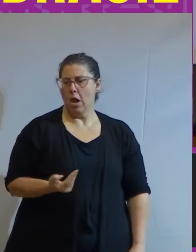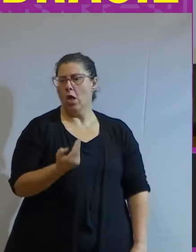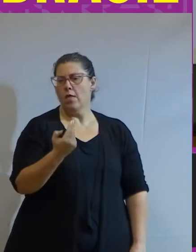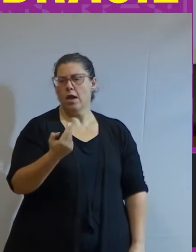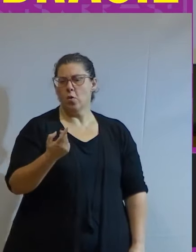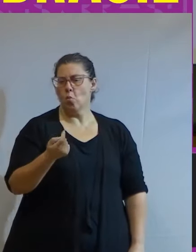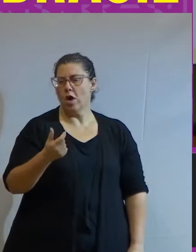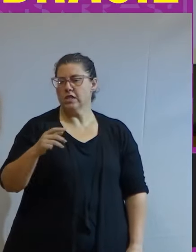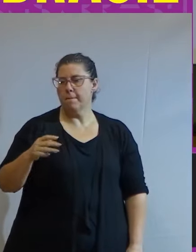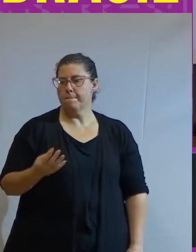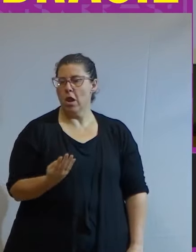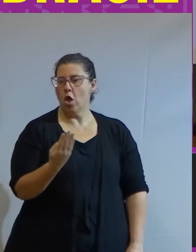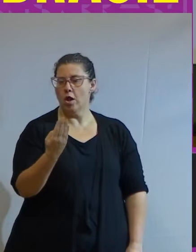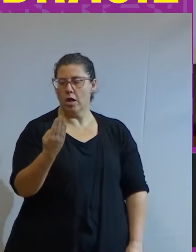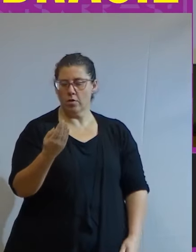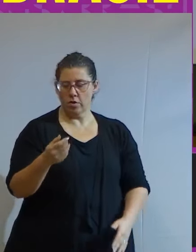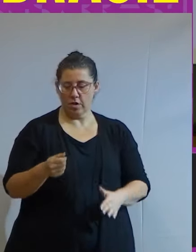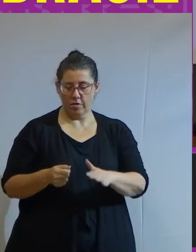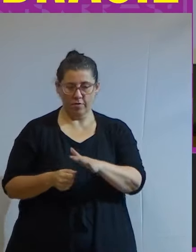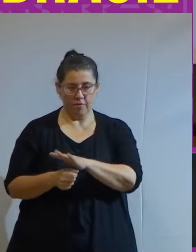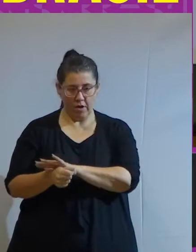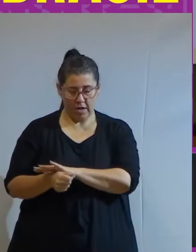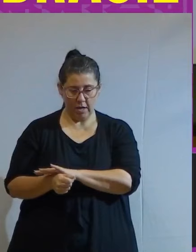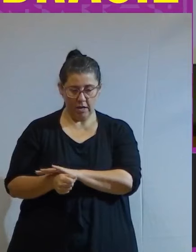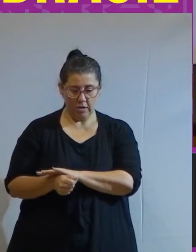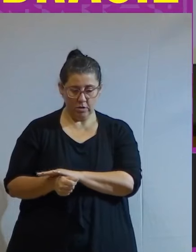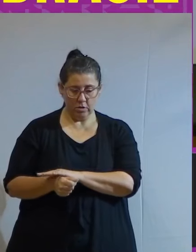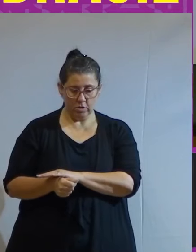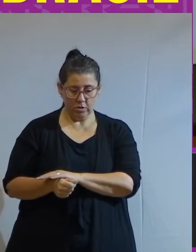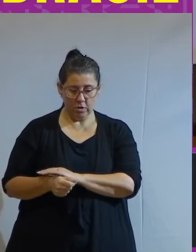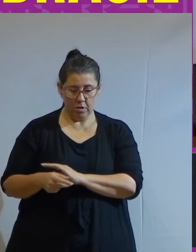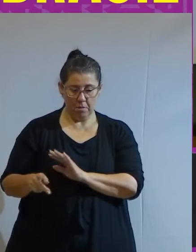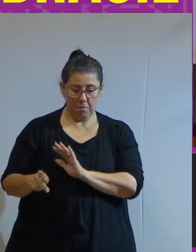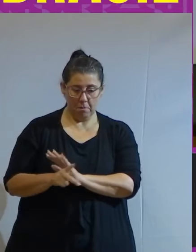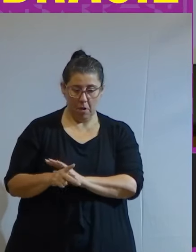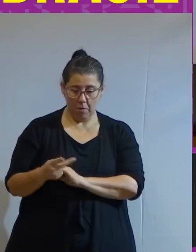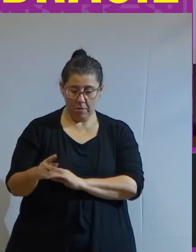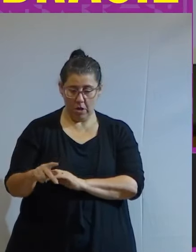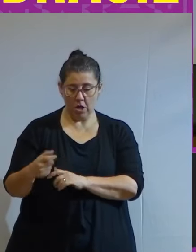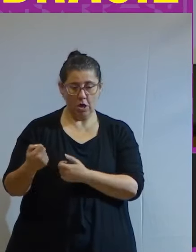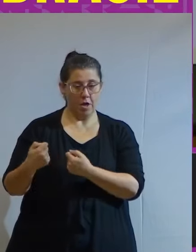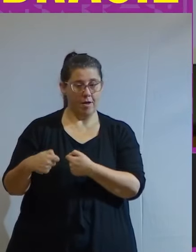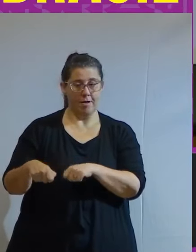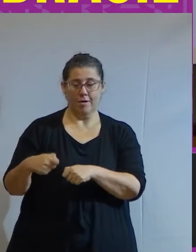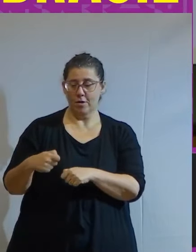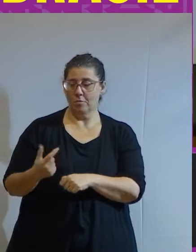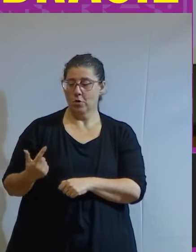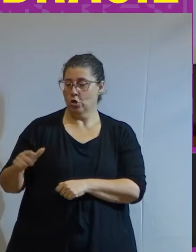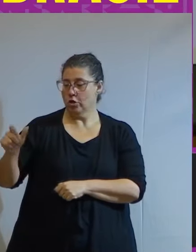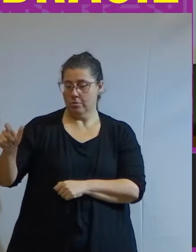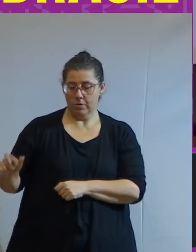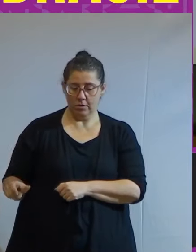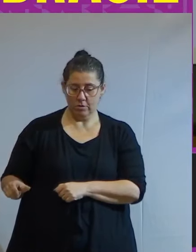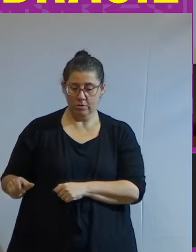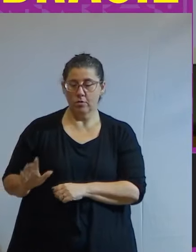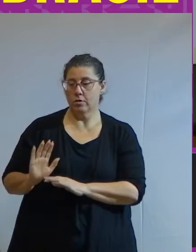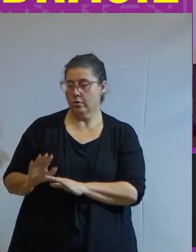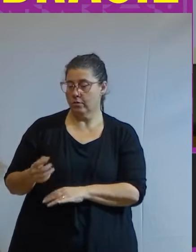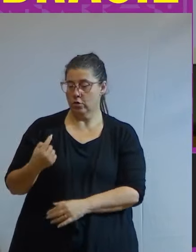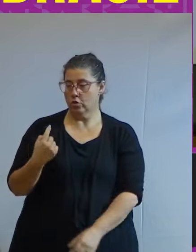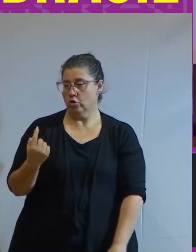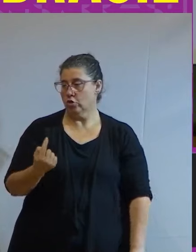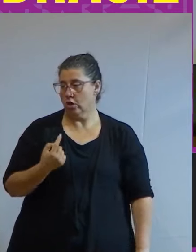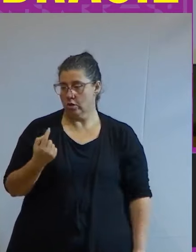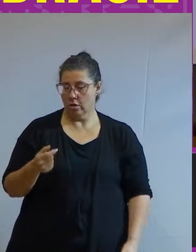bilionário que investe no fundo exclusivo ele não precisa de outra pessoa então ele fica sozinho